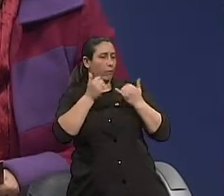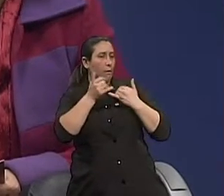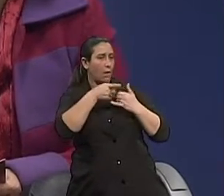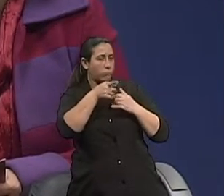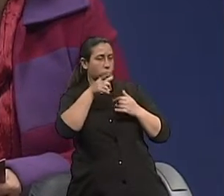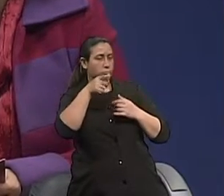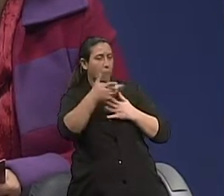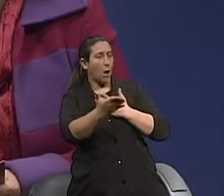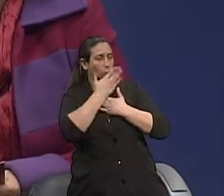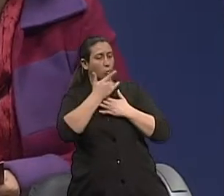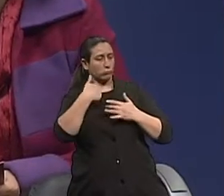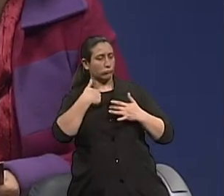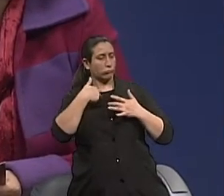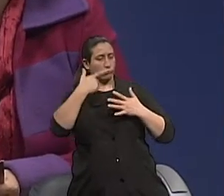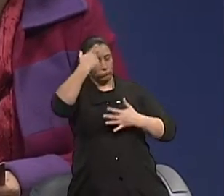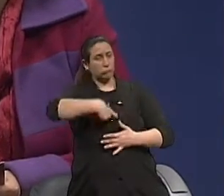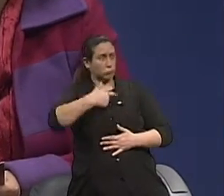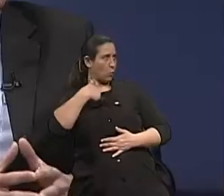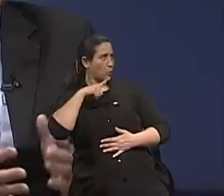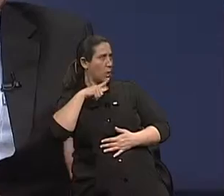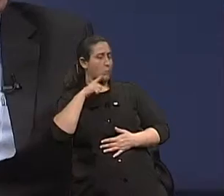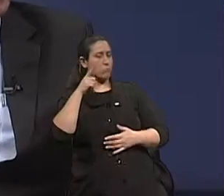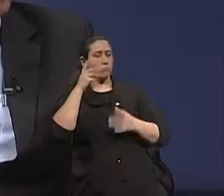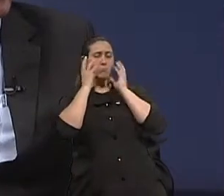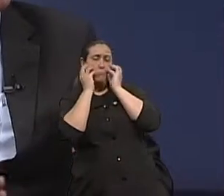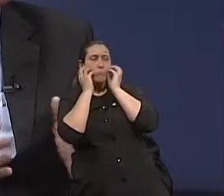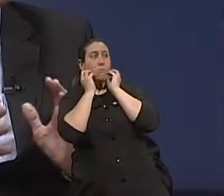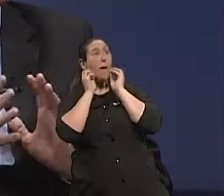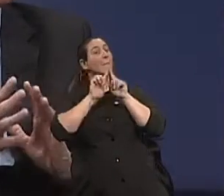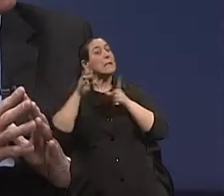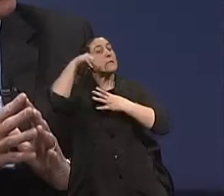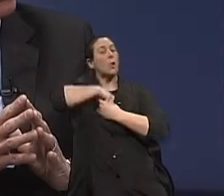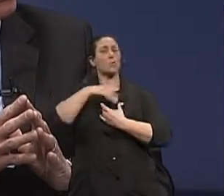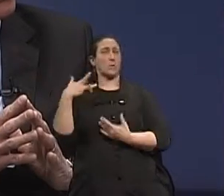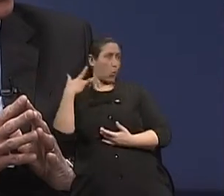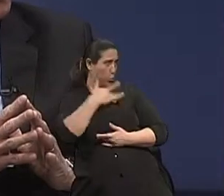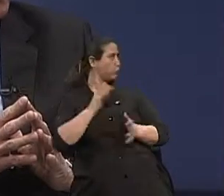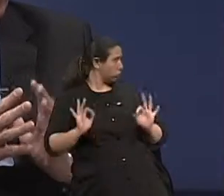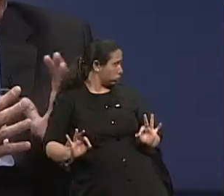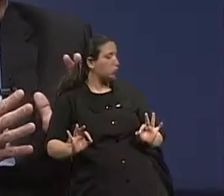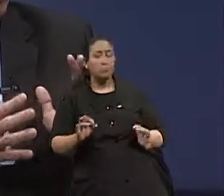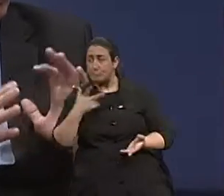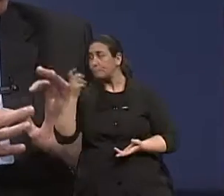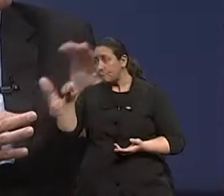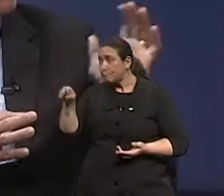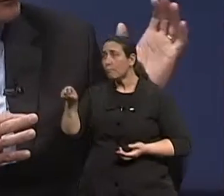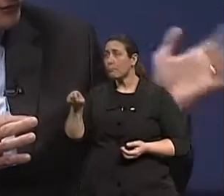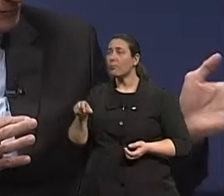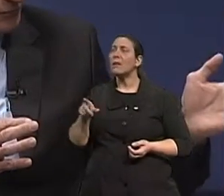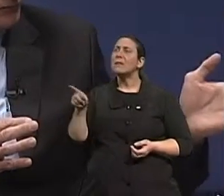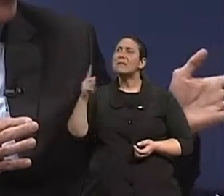velha, mas ela pode estar muito saudável. E é isso que a gente busca. E depende da gente. Nós escolhemos, eu, tu,